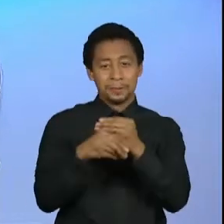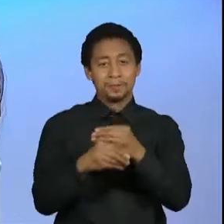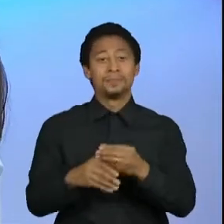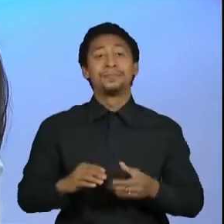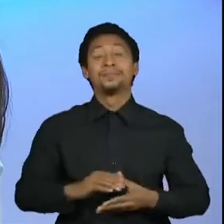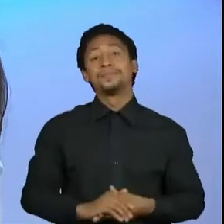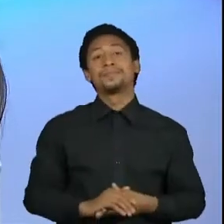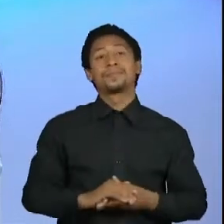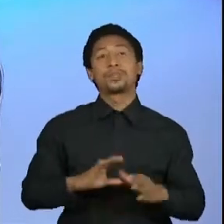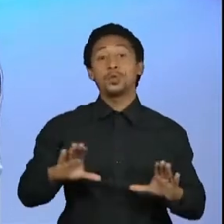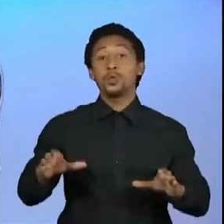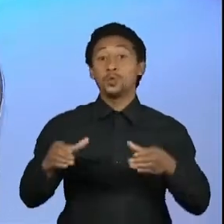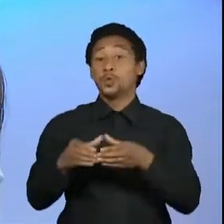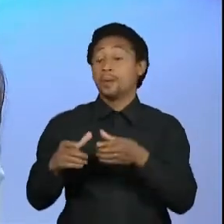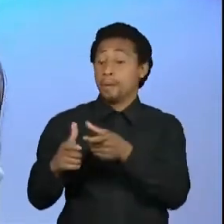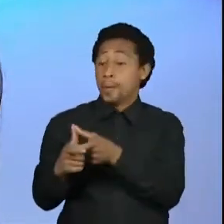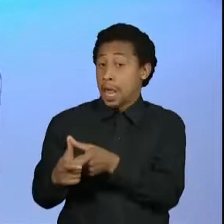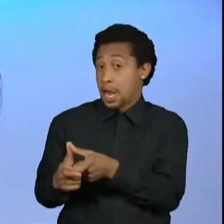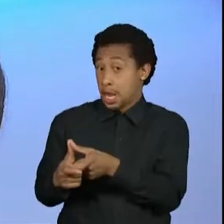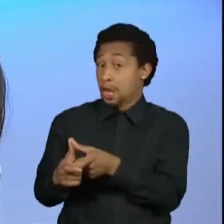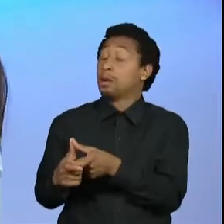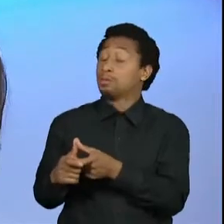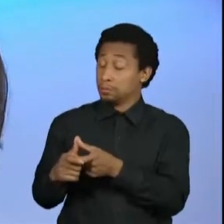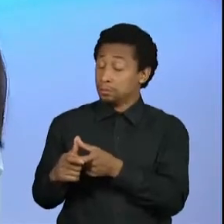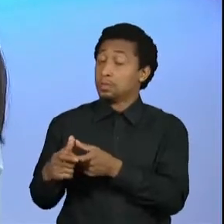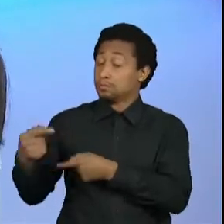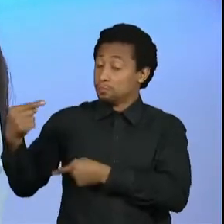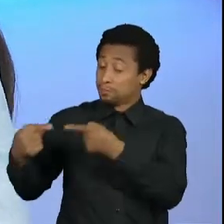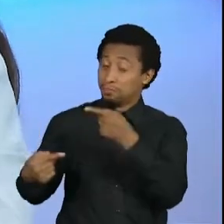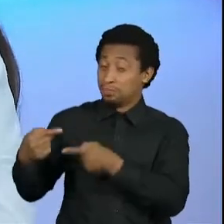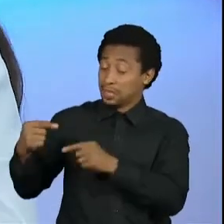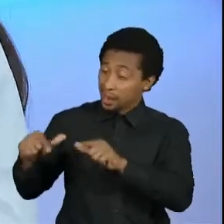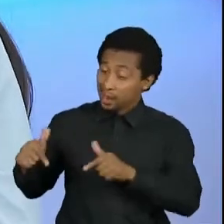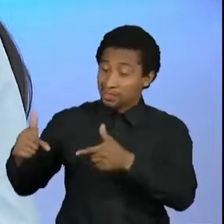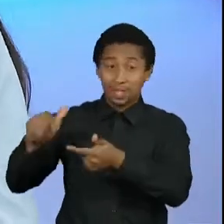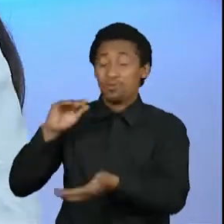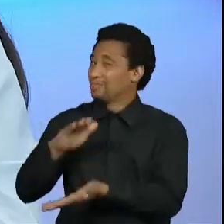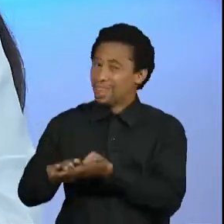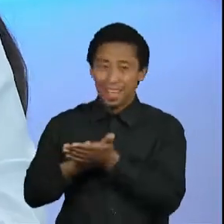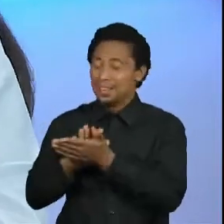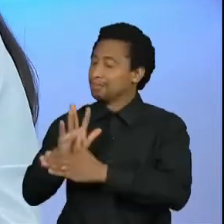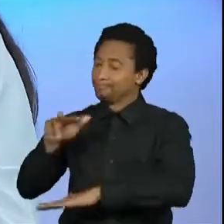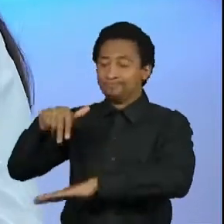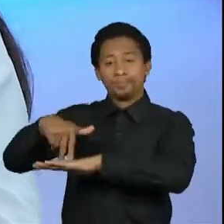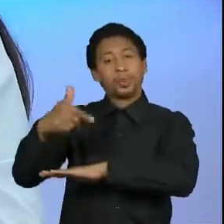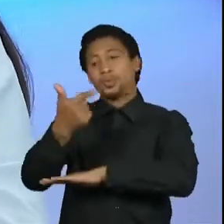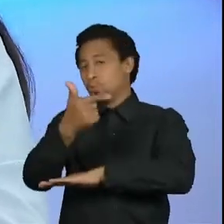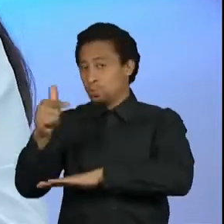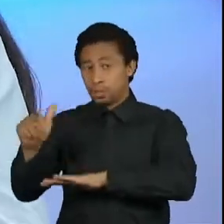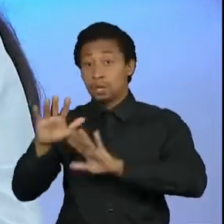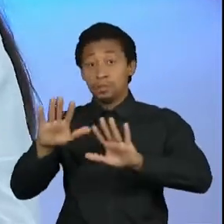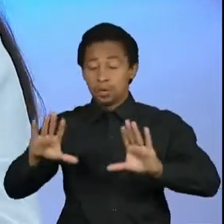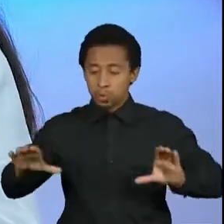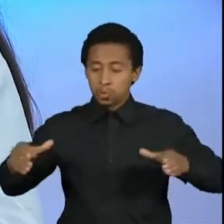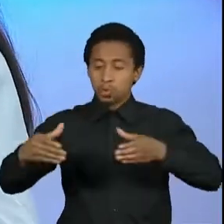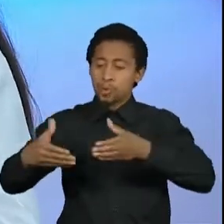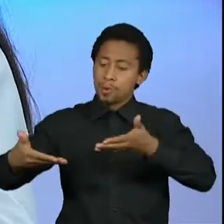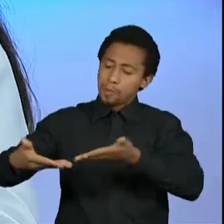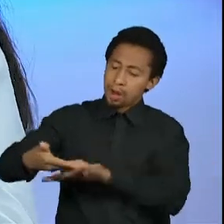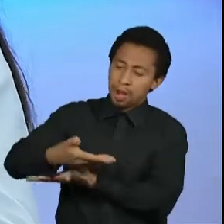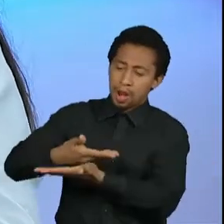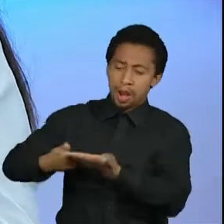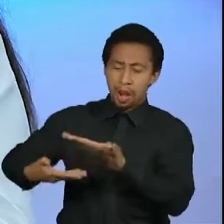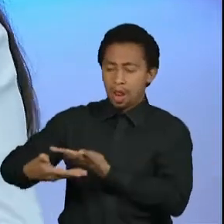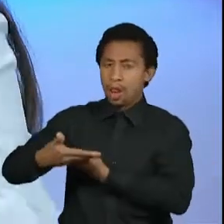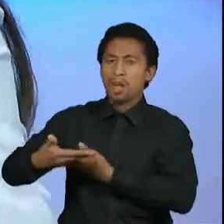minoritários, que são mais fracos em termos políticos e de representatividade, se eles se juntarem e se verem como grupo, eles não ficam